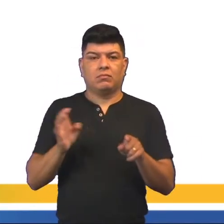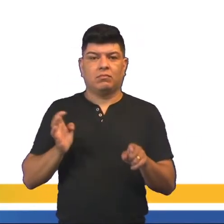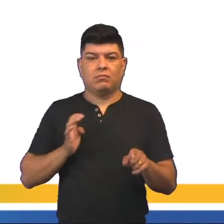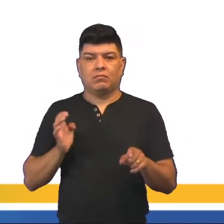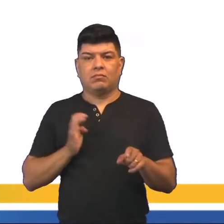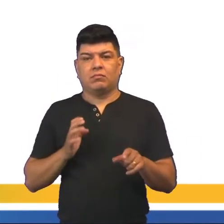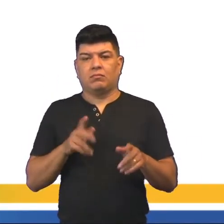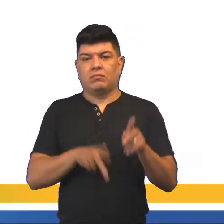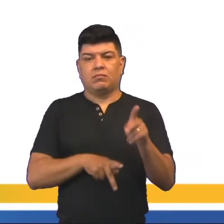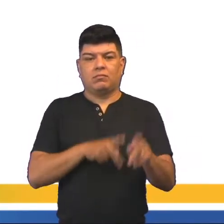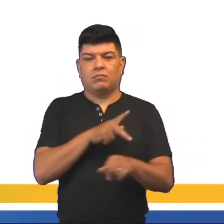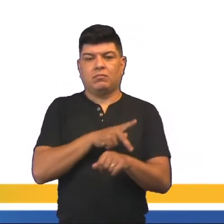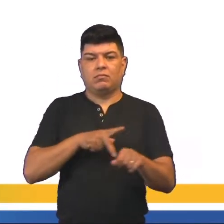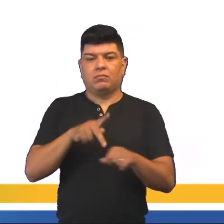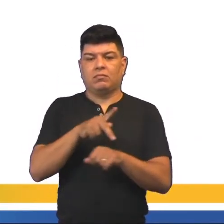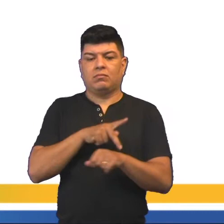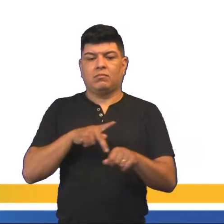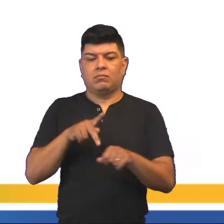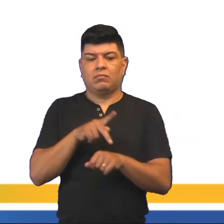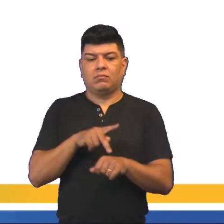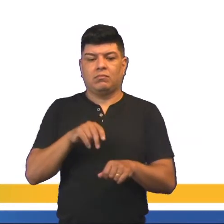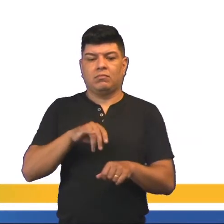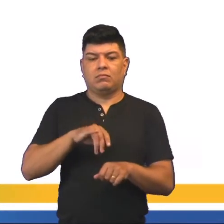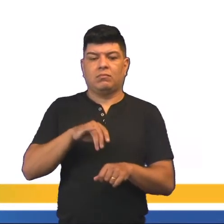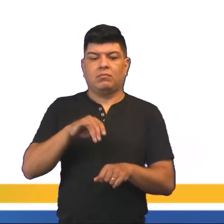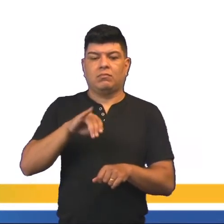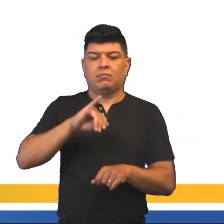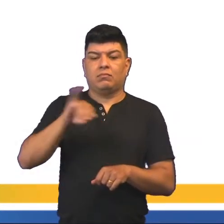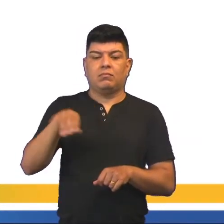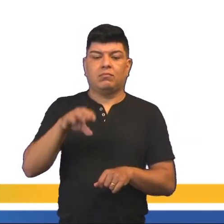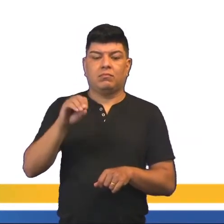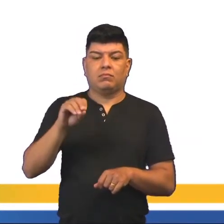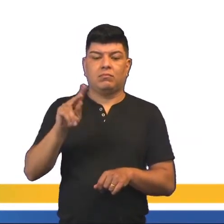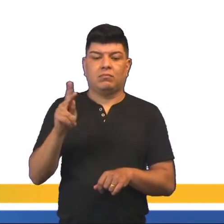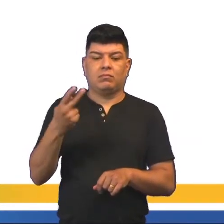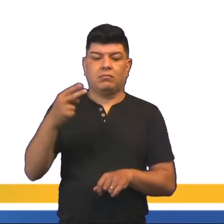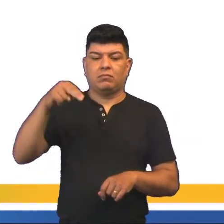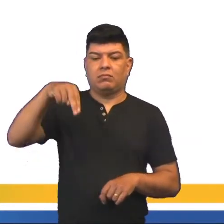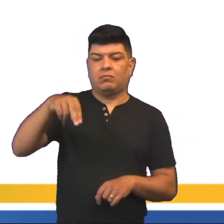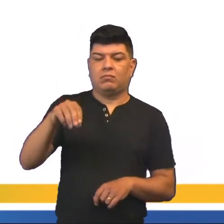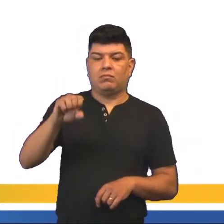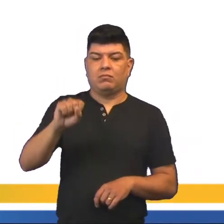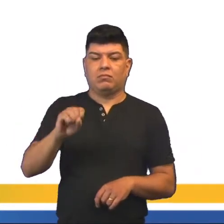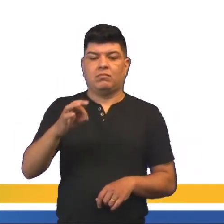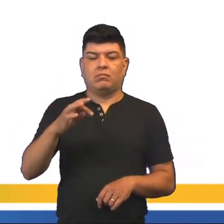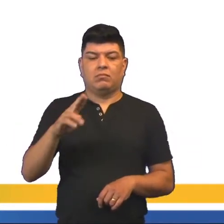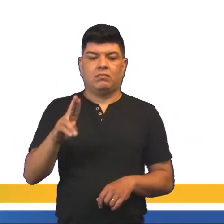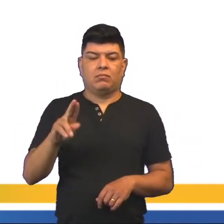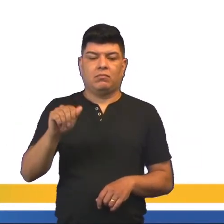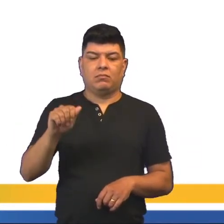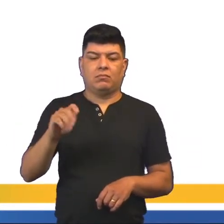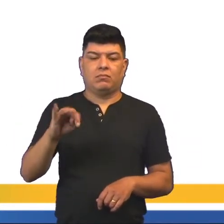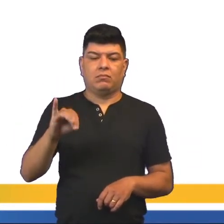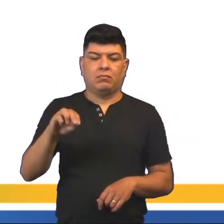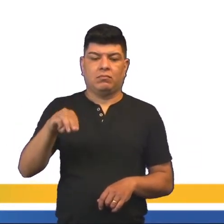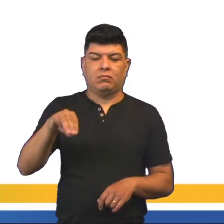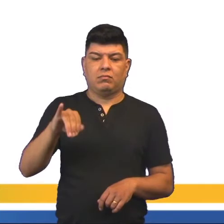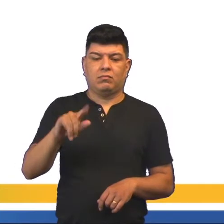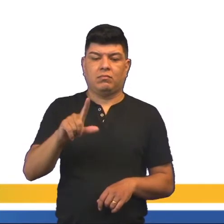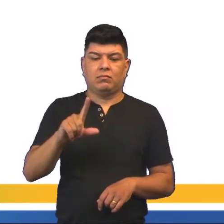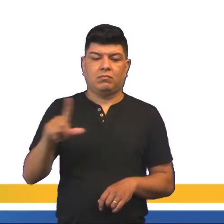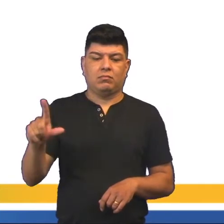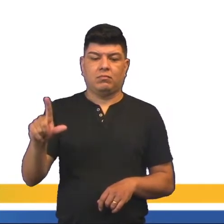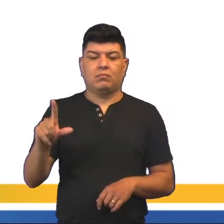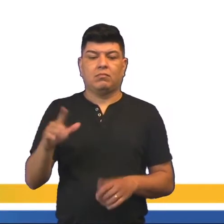riqueza das nações, sua principal obra. E o Stuart Mill, que defende aí as liberdades individuais e alerta sobre a